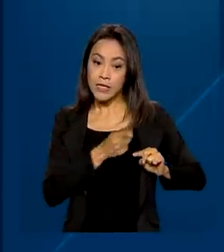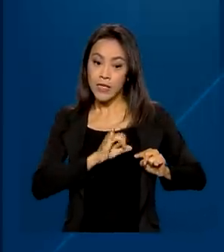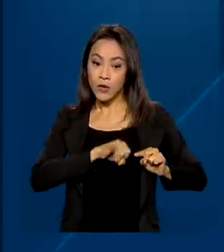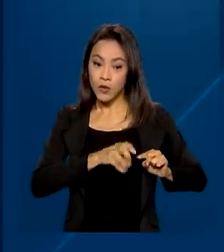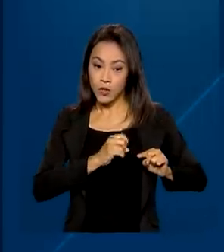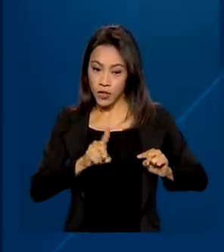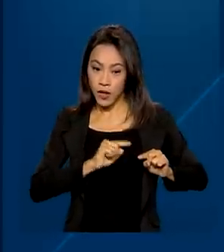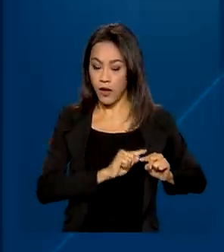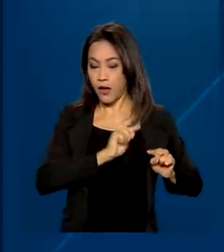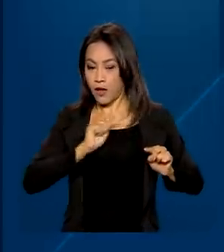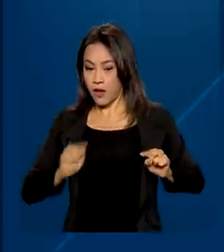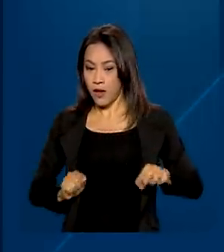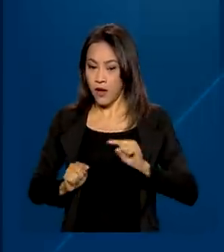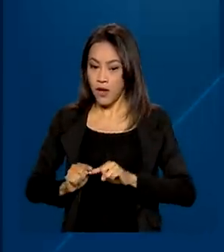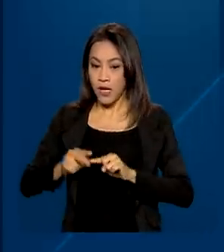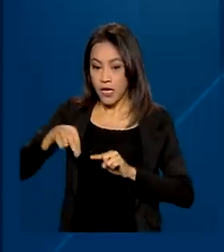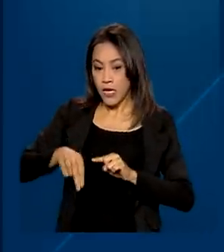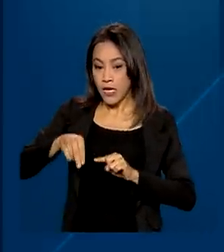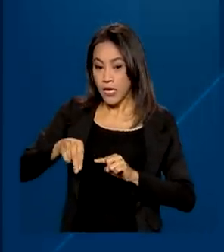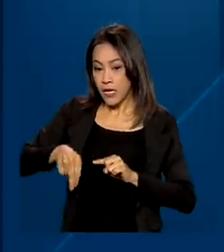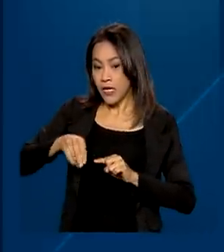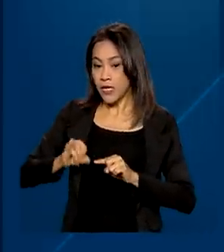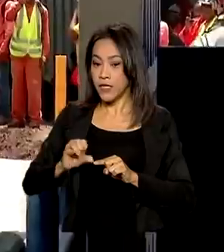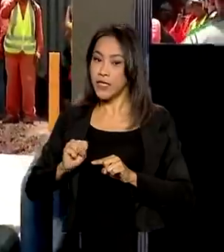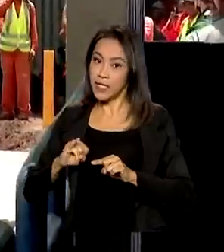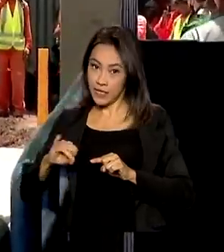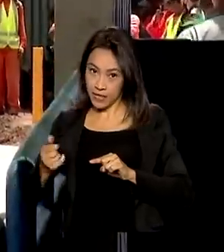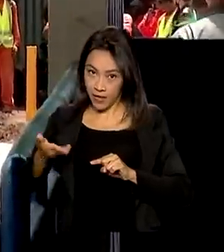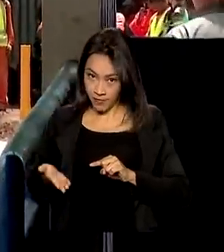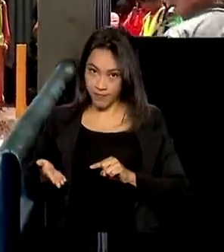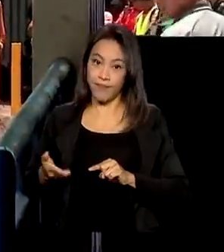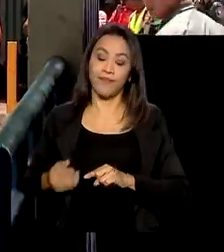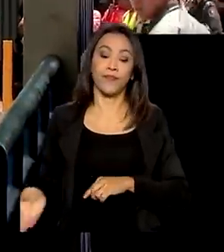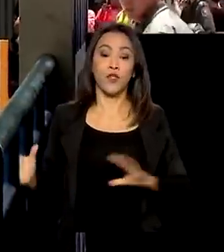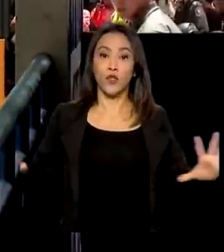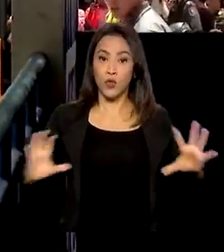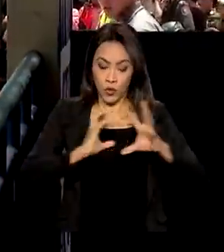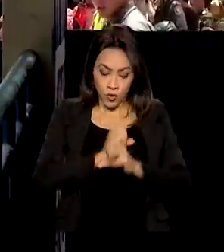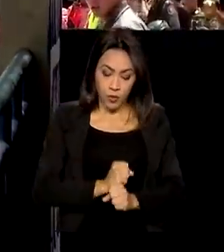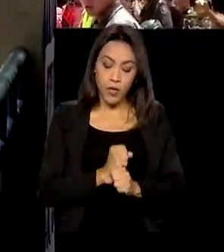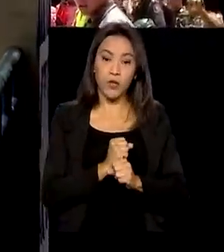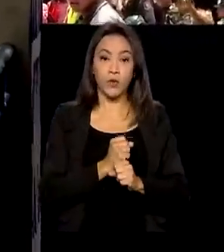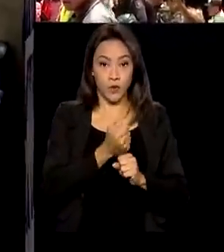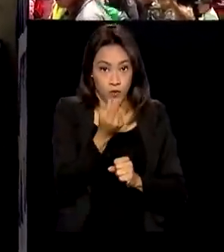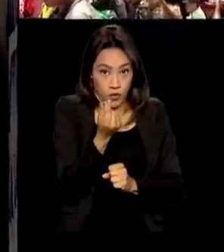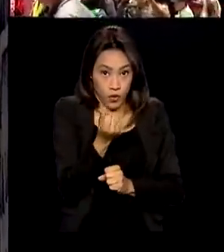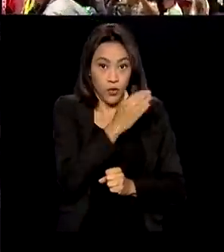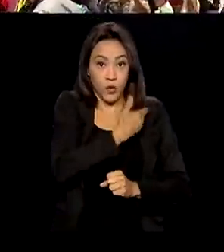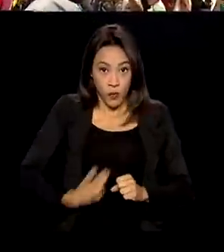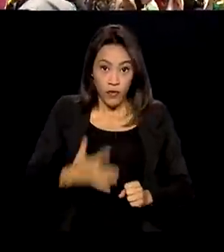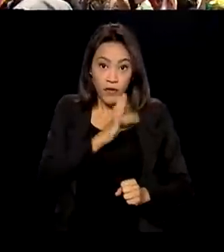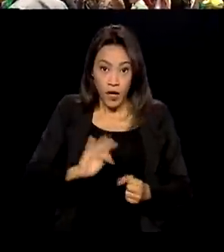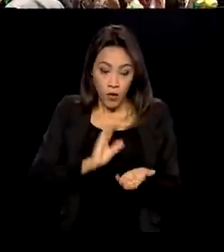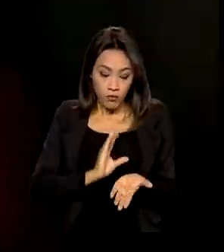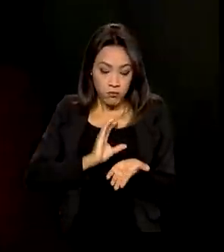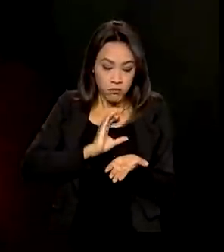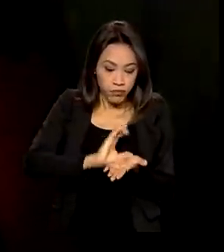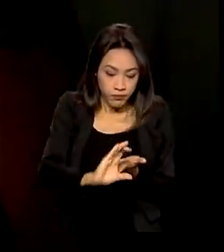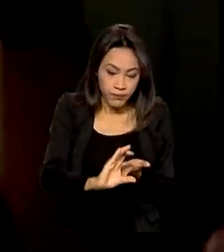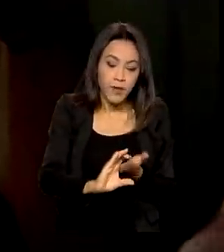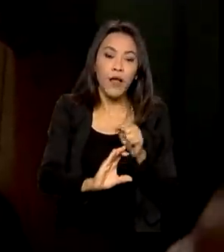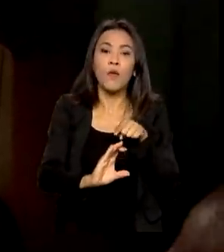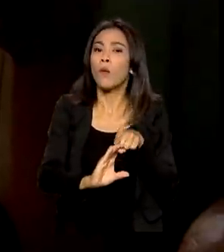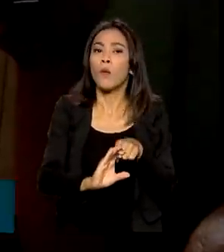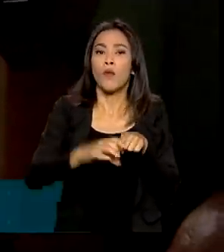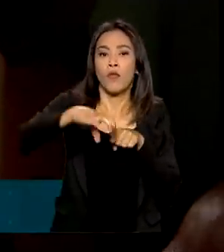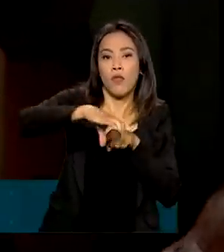Mipibu, até chegar à cidade de Nísia Floresta. Ao todo, o investimento federal na malha férrea do Rio Grande do Norte será